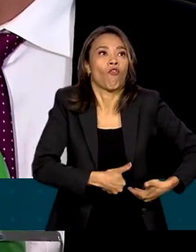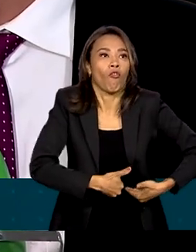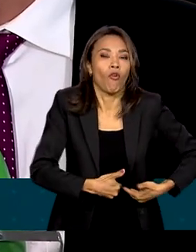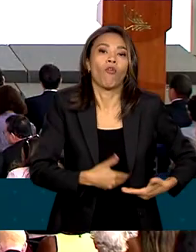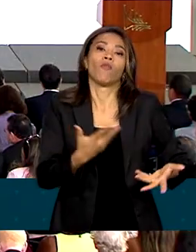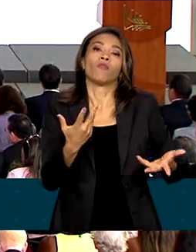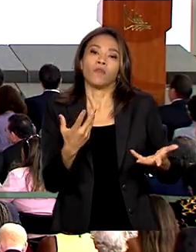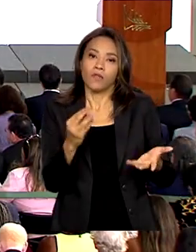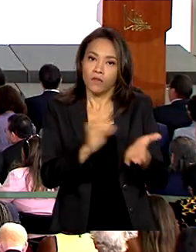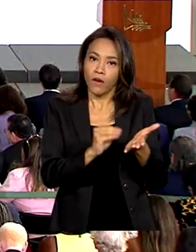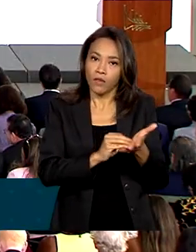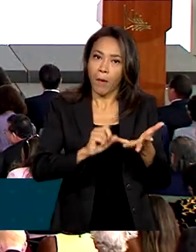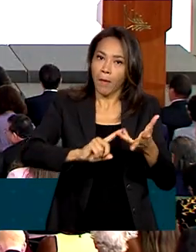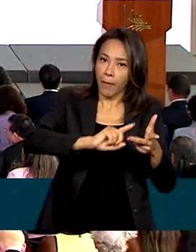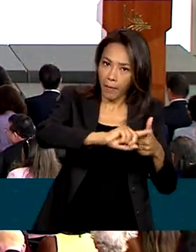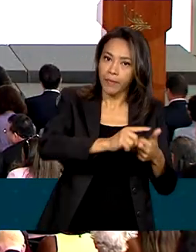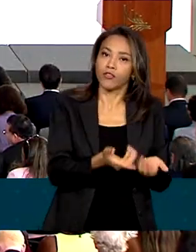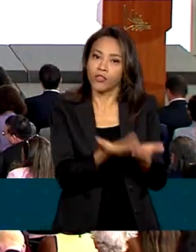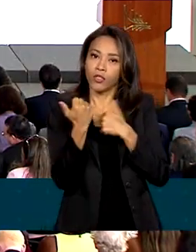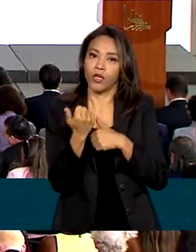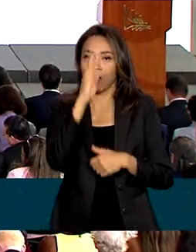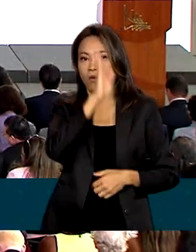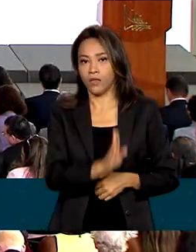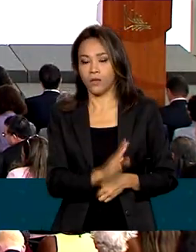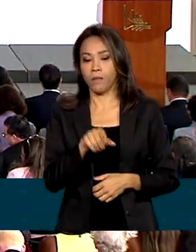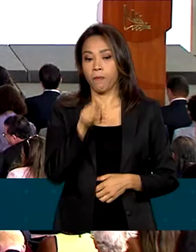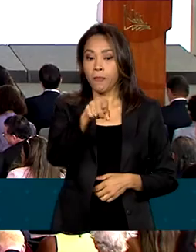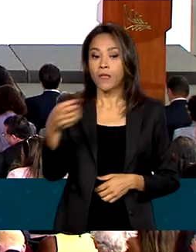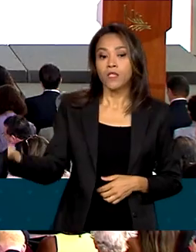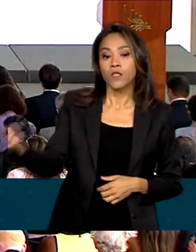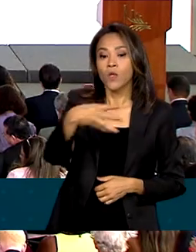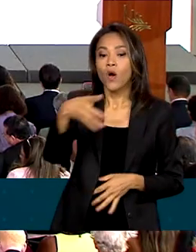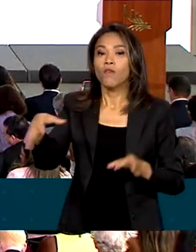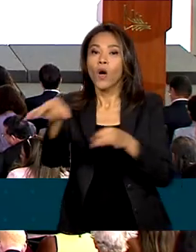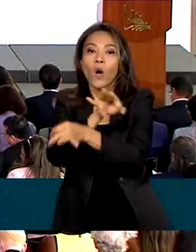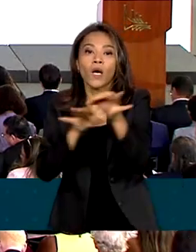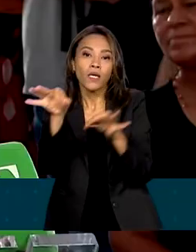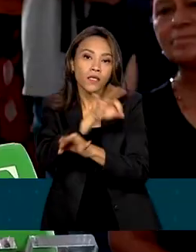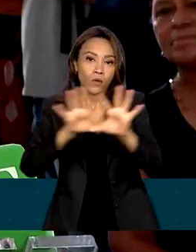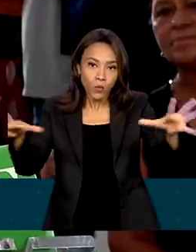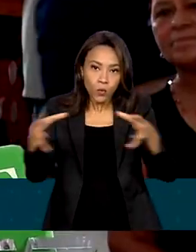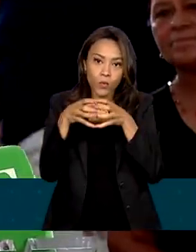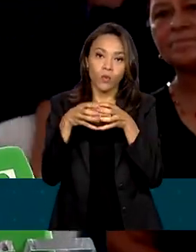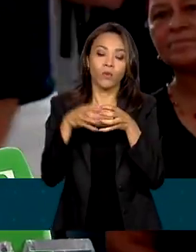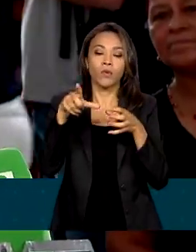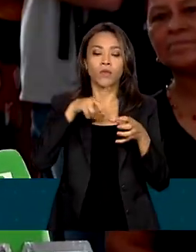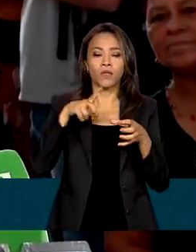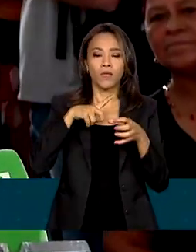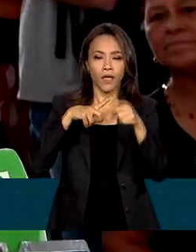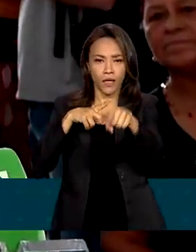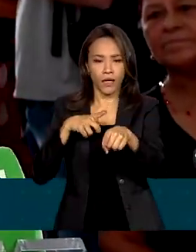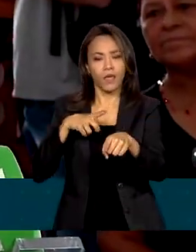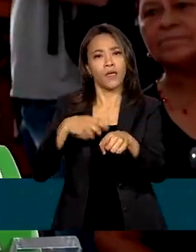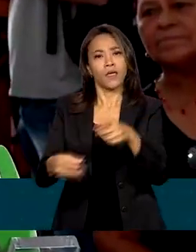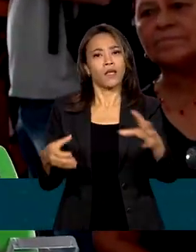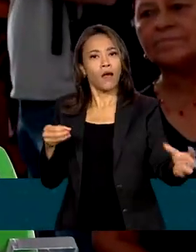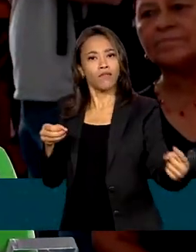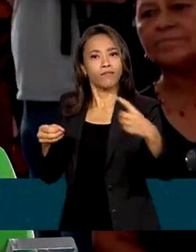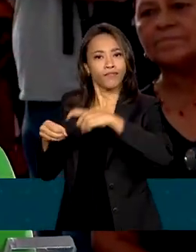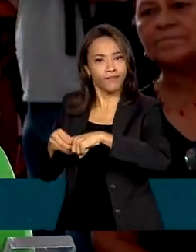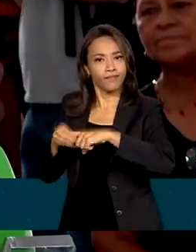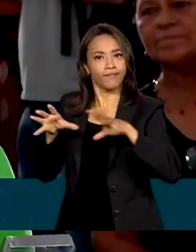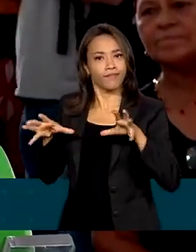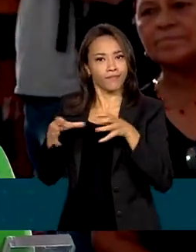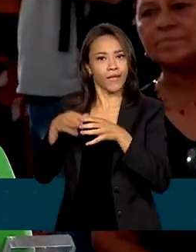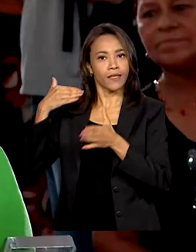desnutrição. Na nova configuração do governo federal, o Conselho integra a estrutura da Secretaria-Geral. O